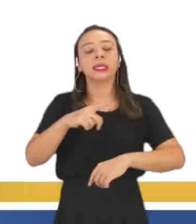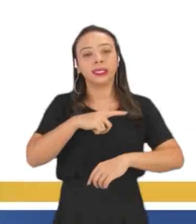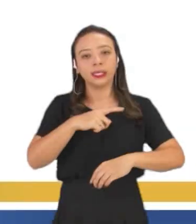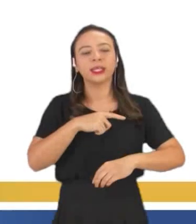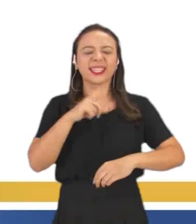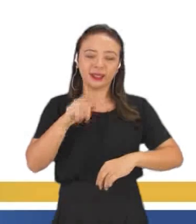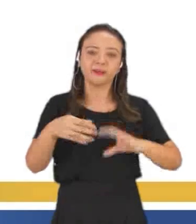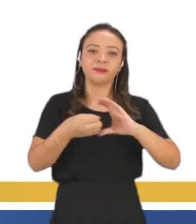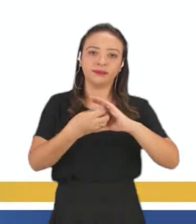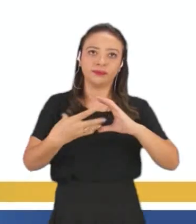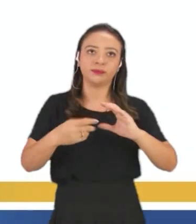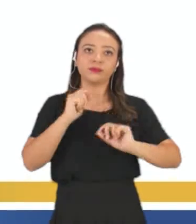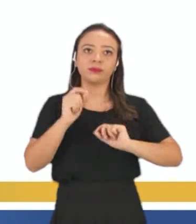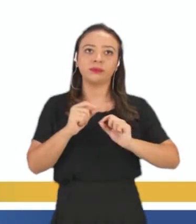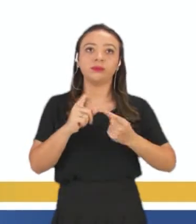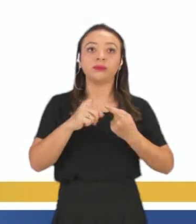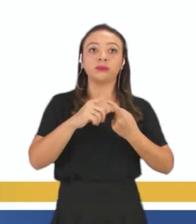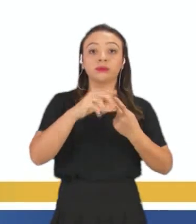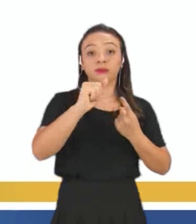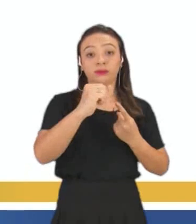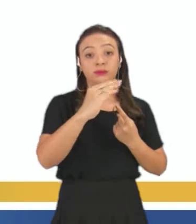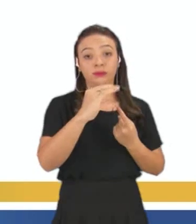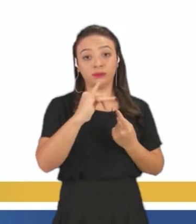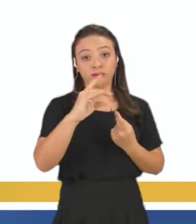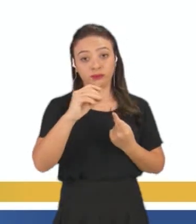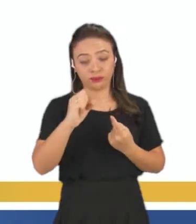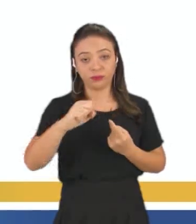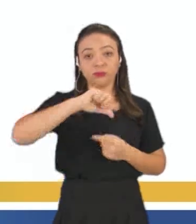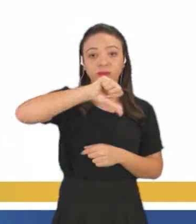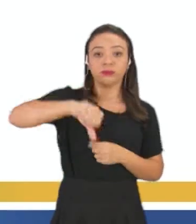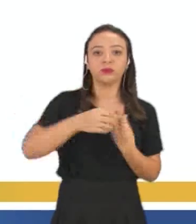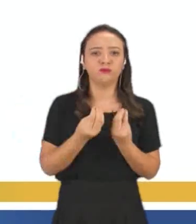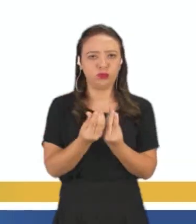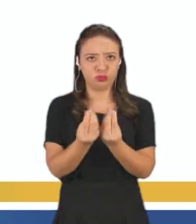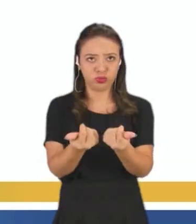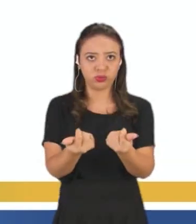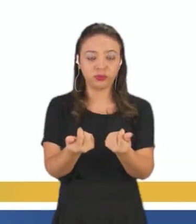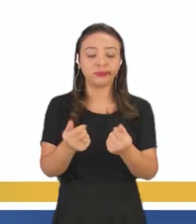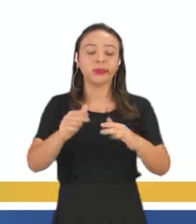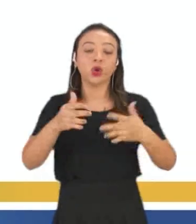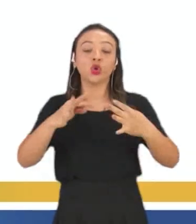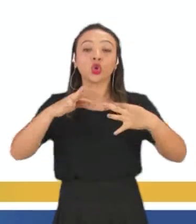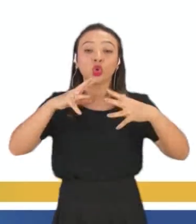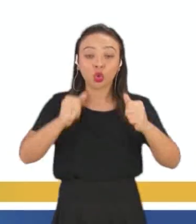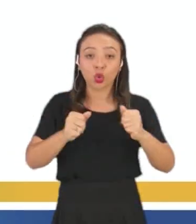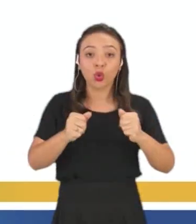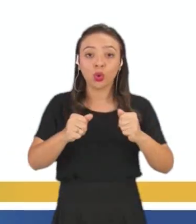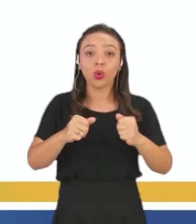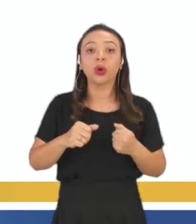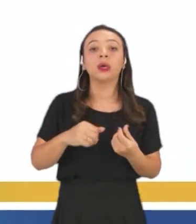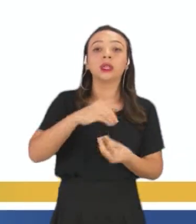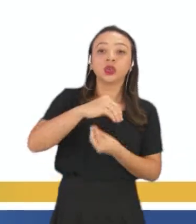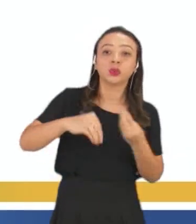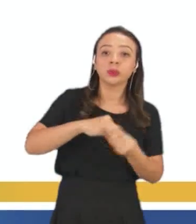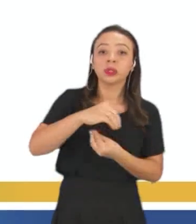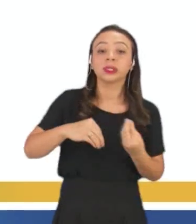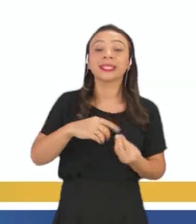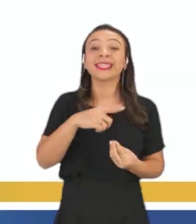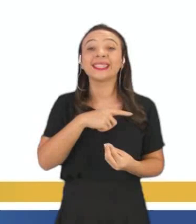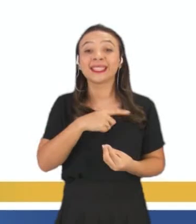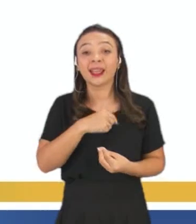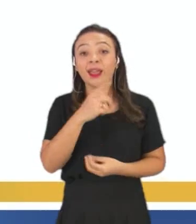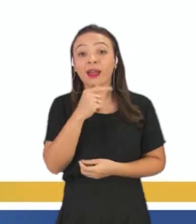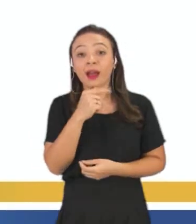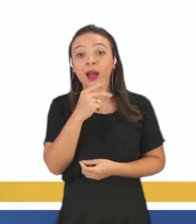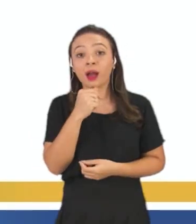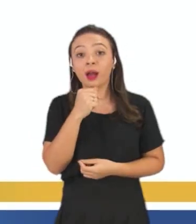propriedades, que são os ácidos, como a gente já viu. Ácido é toda substância que em meio acuoso na presença de água vai